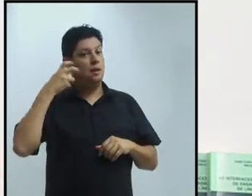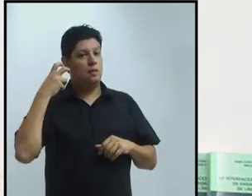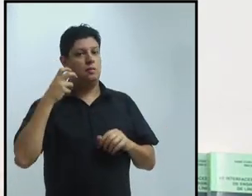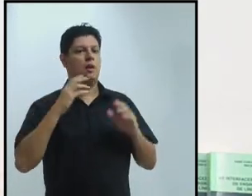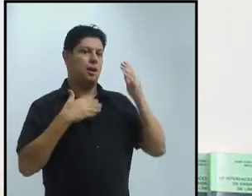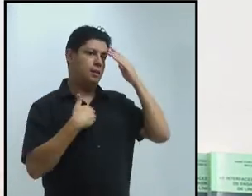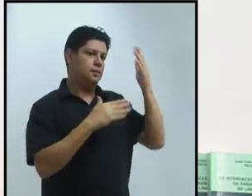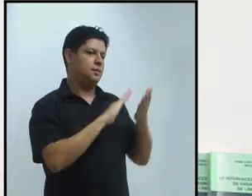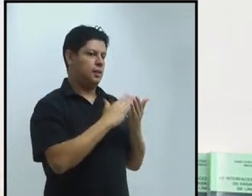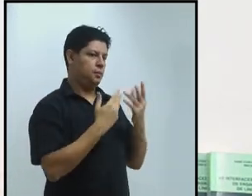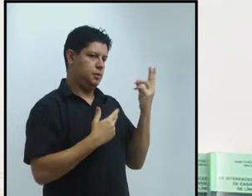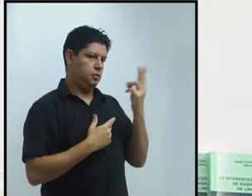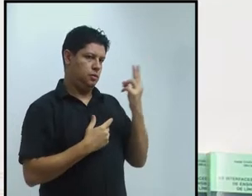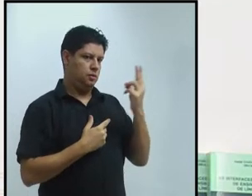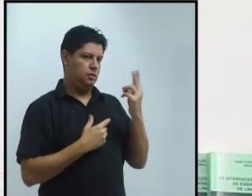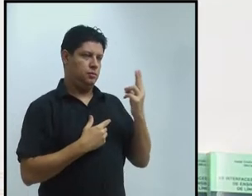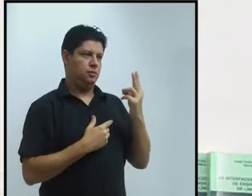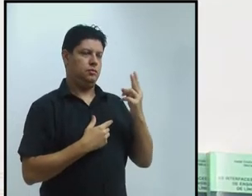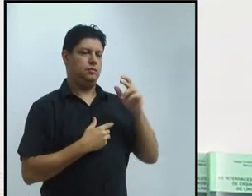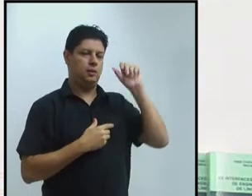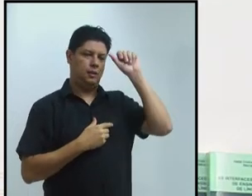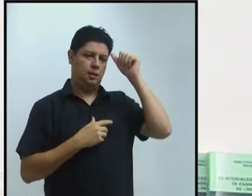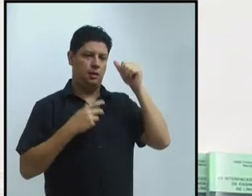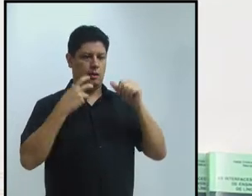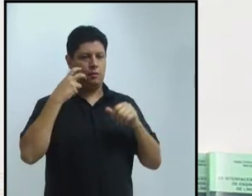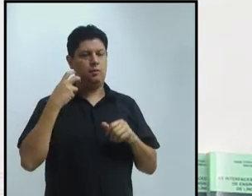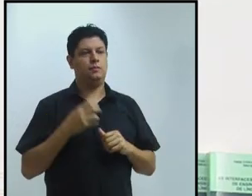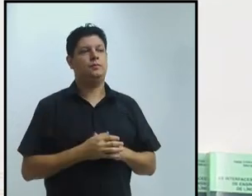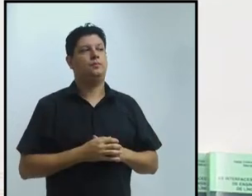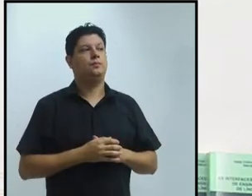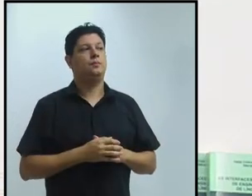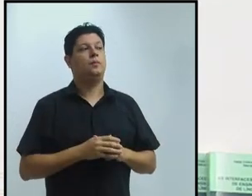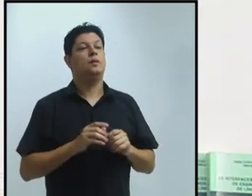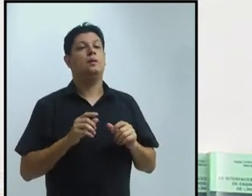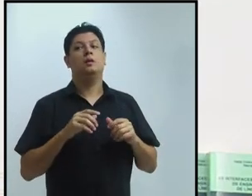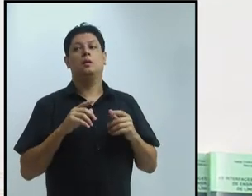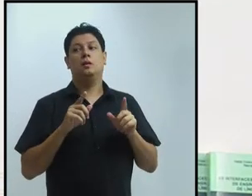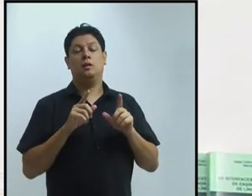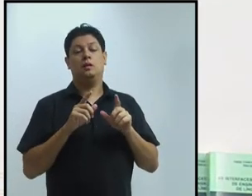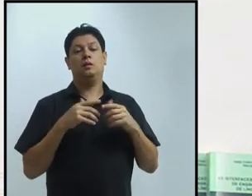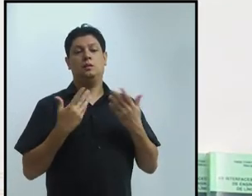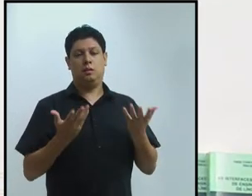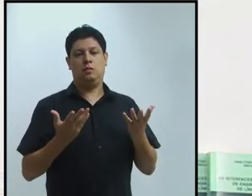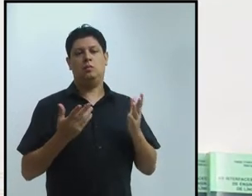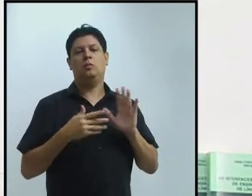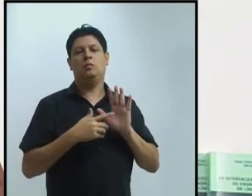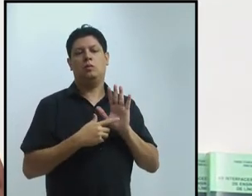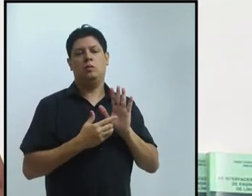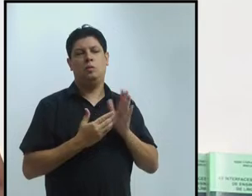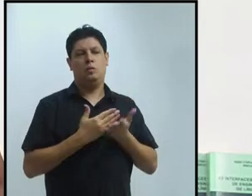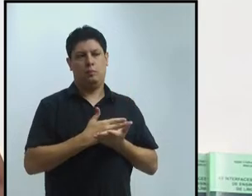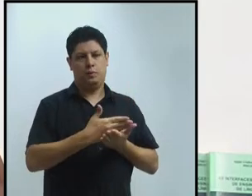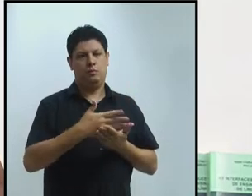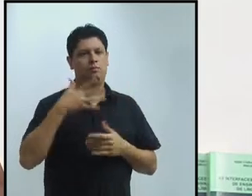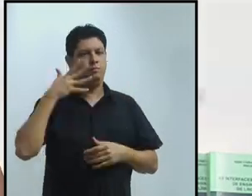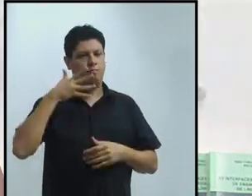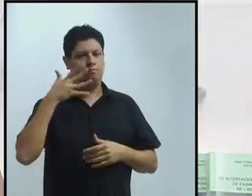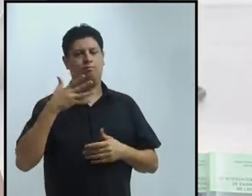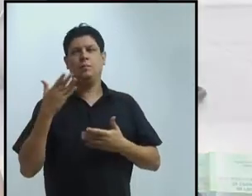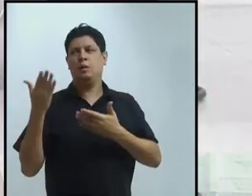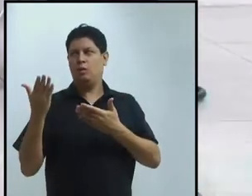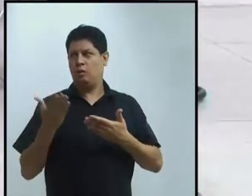compor o nosso dispositivo, chamo primeiramente a mediadora, professora doutora Juliana Queiroz.